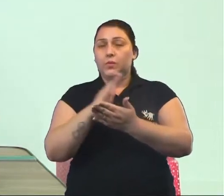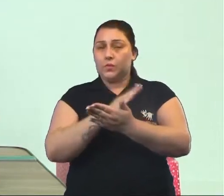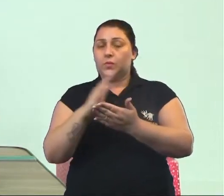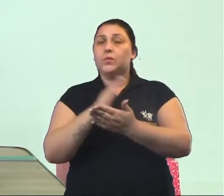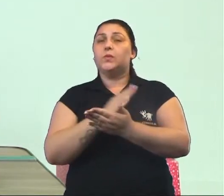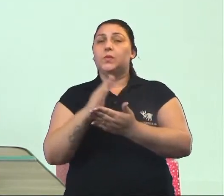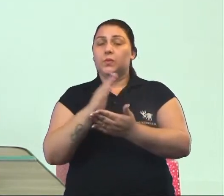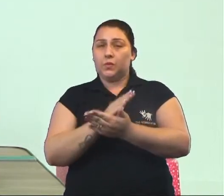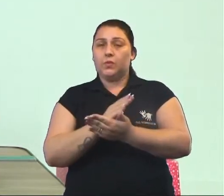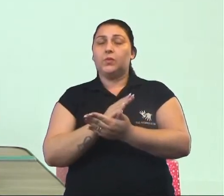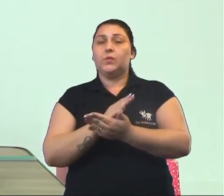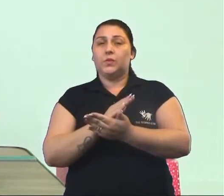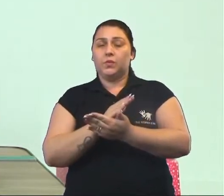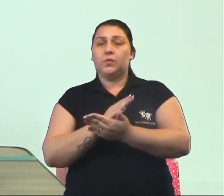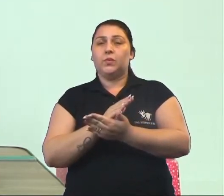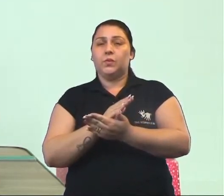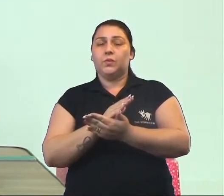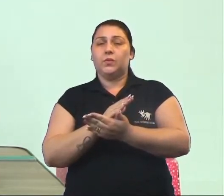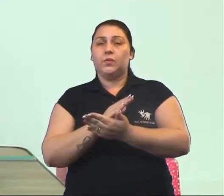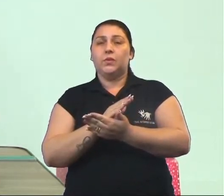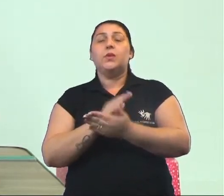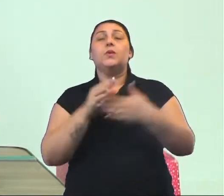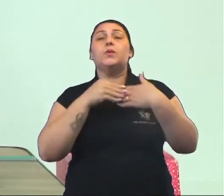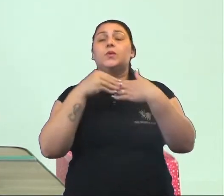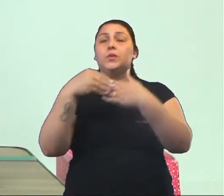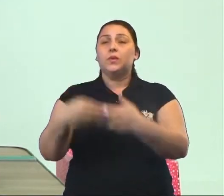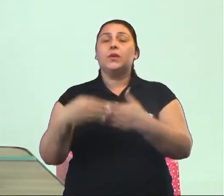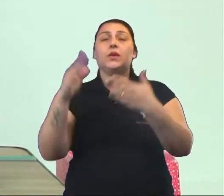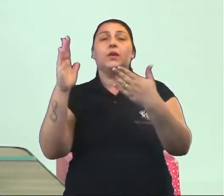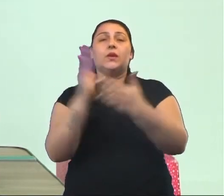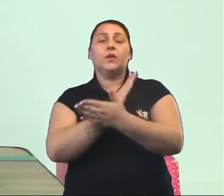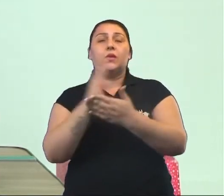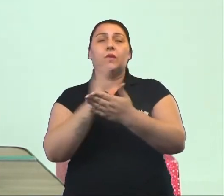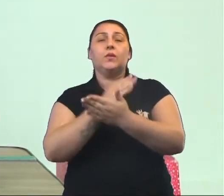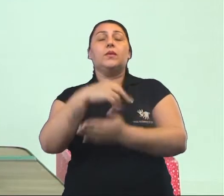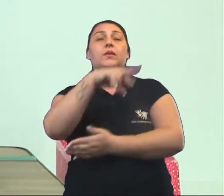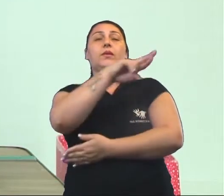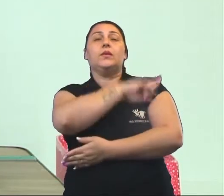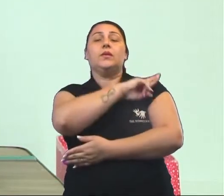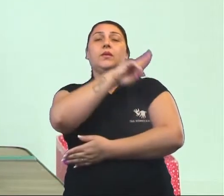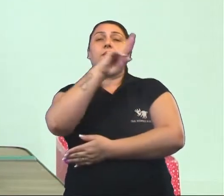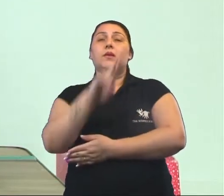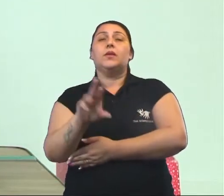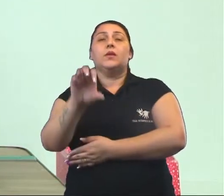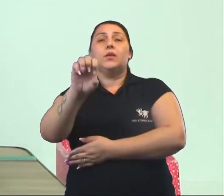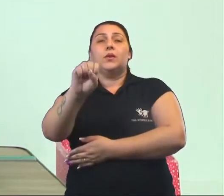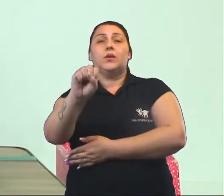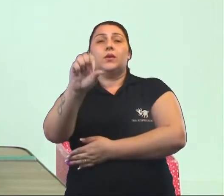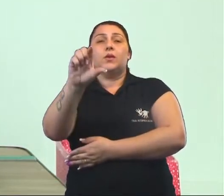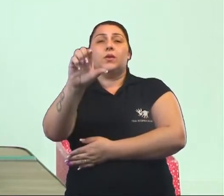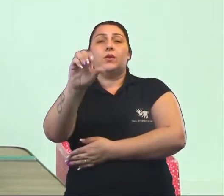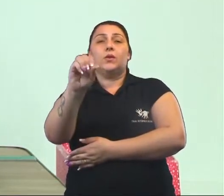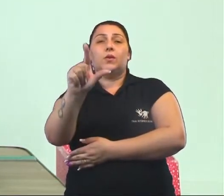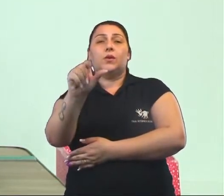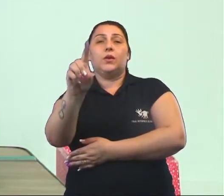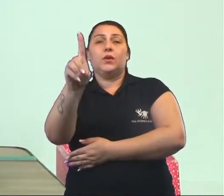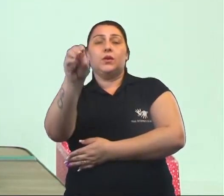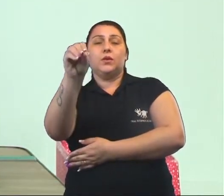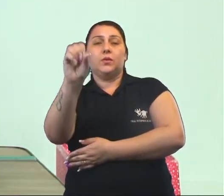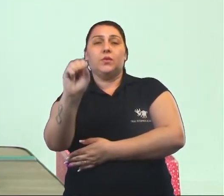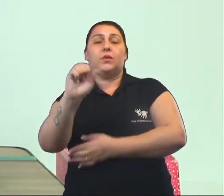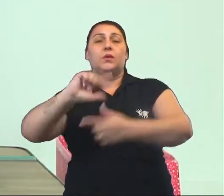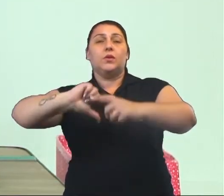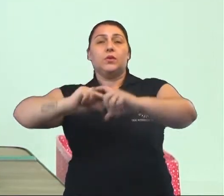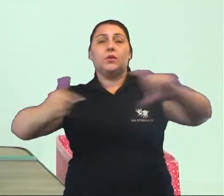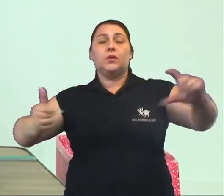temos aqui na nossa aula de hoje. Eu trouxe aqui na nossa mesa algumas representações de sólidos geométricos. E agora eu quero